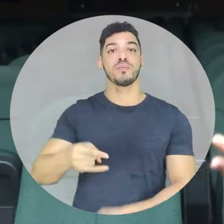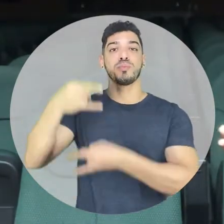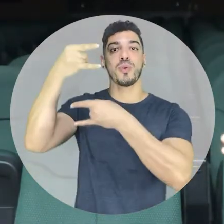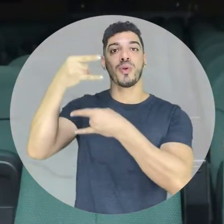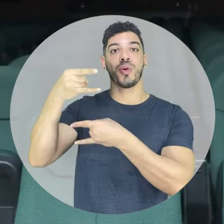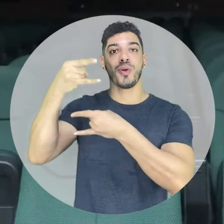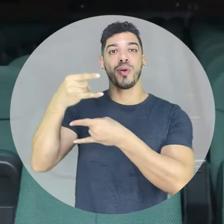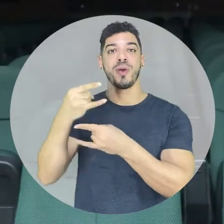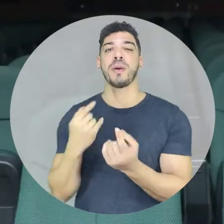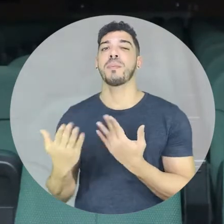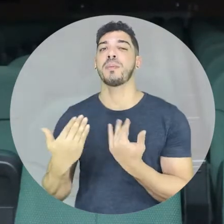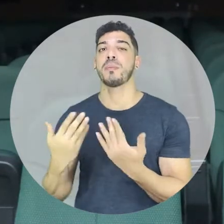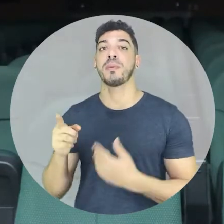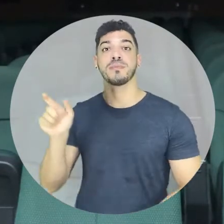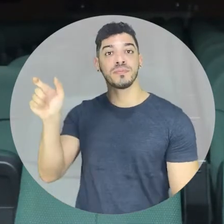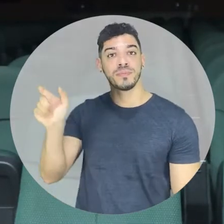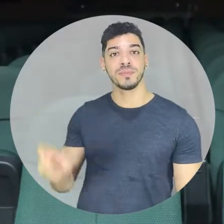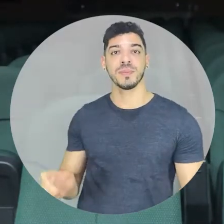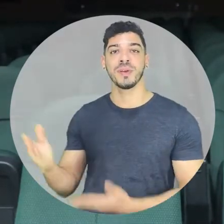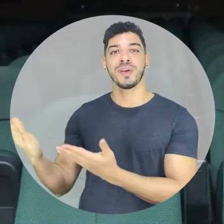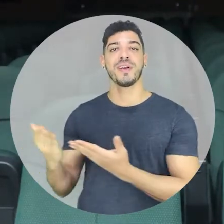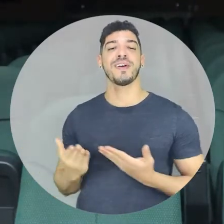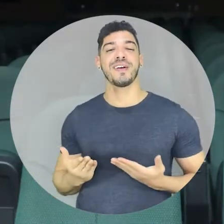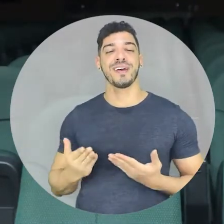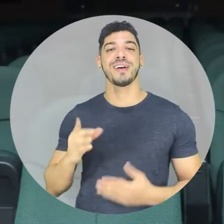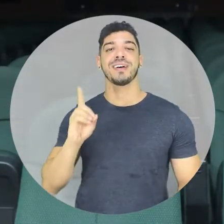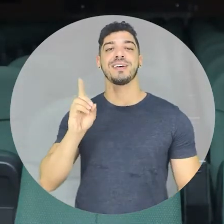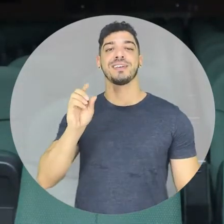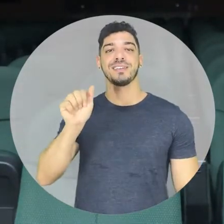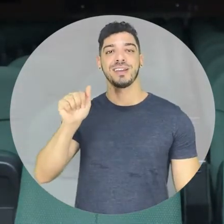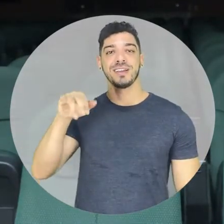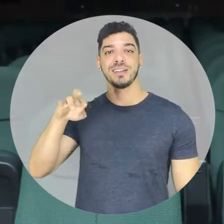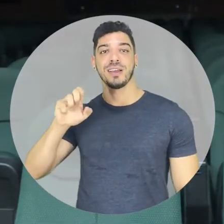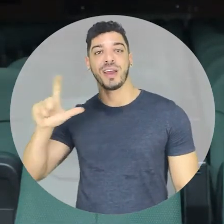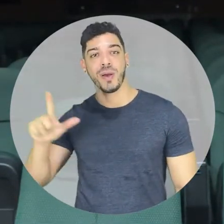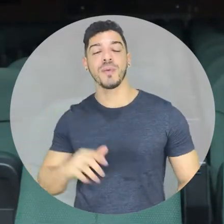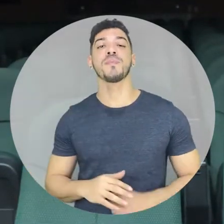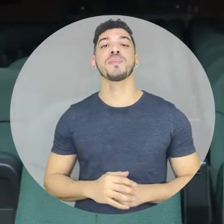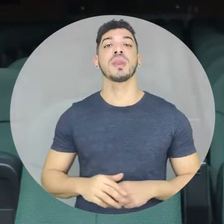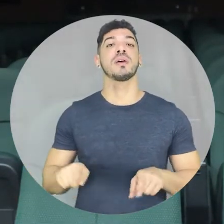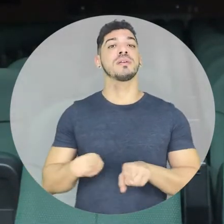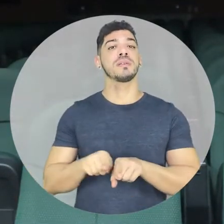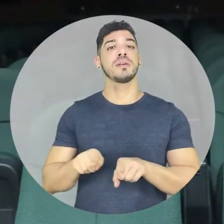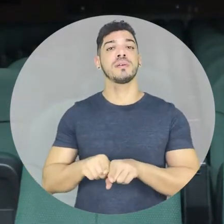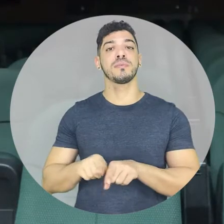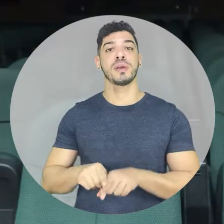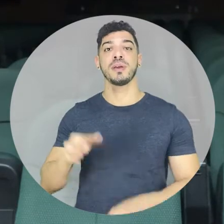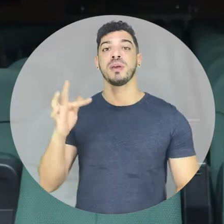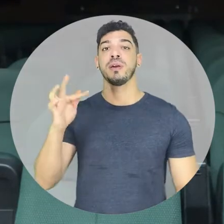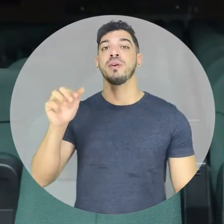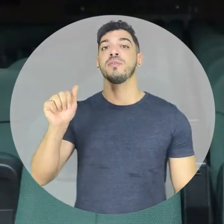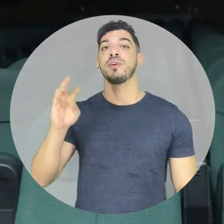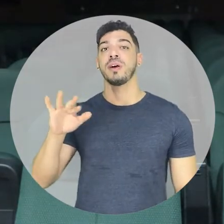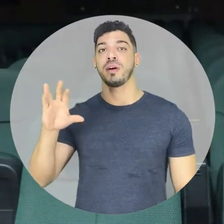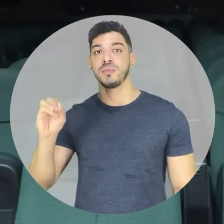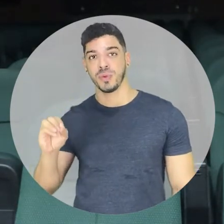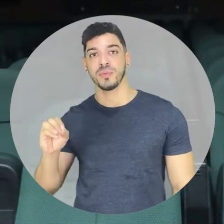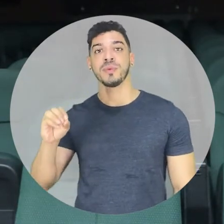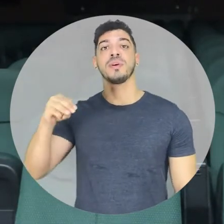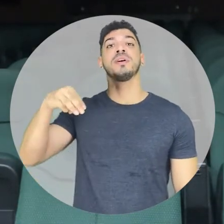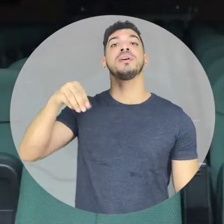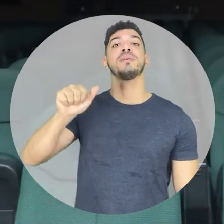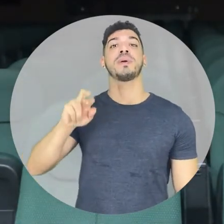da Funesc, vou bater um papo com o ator Daniel Porfino. E também com a dupla Fábio Campos e